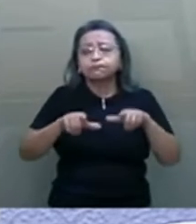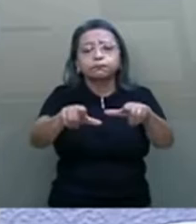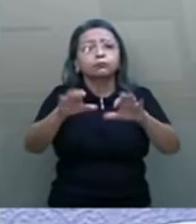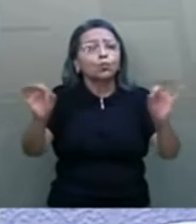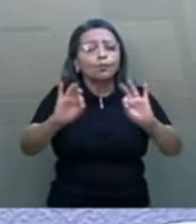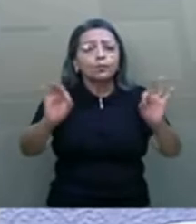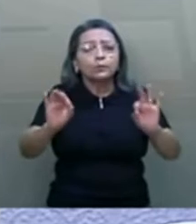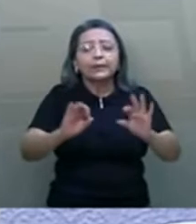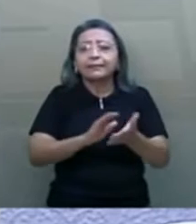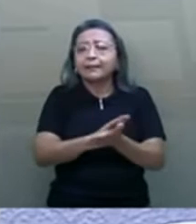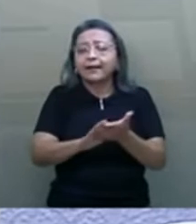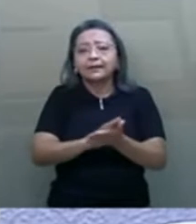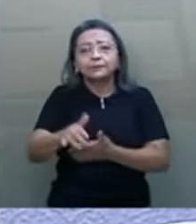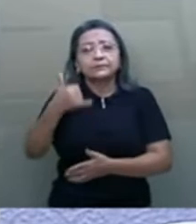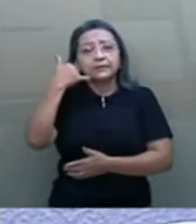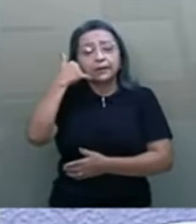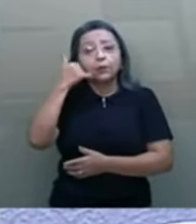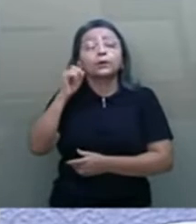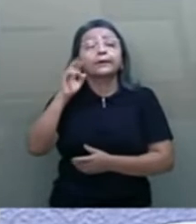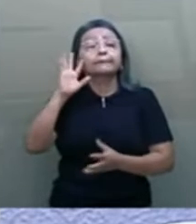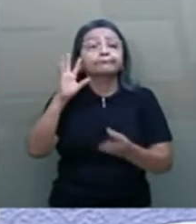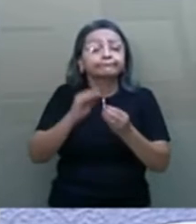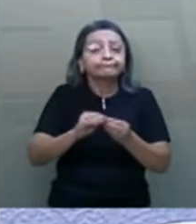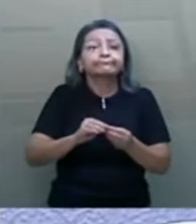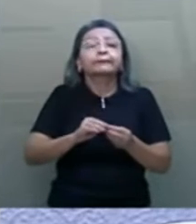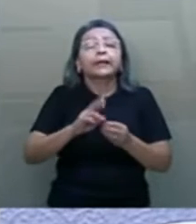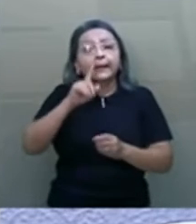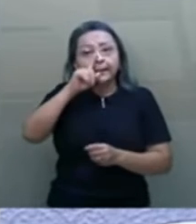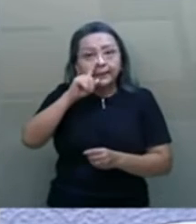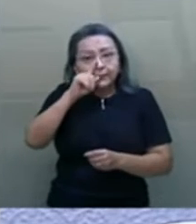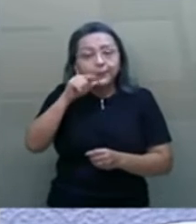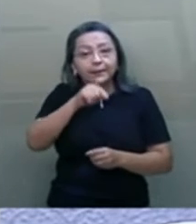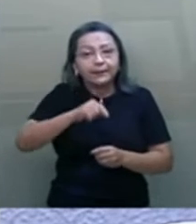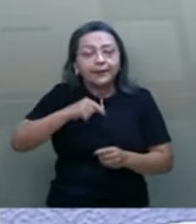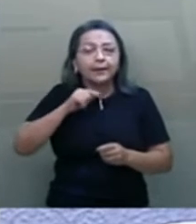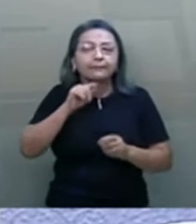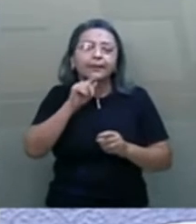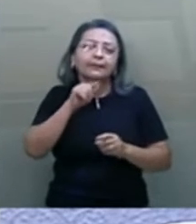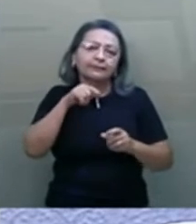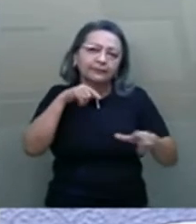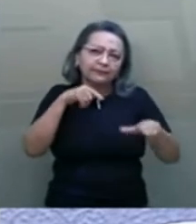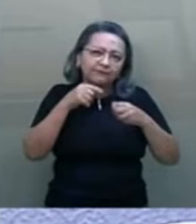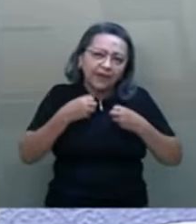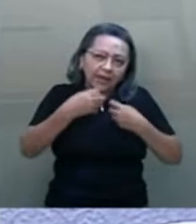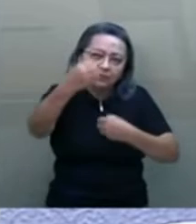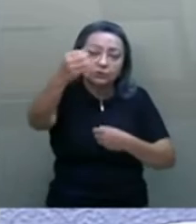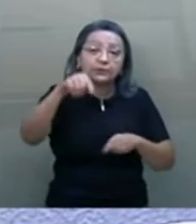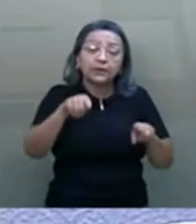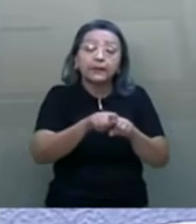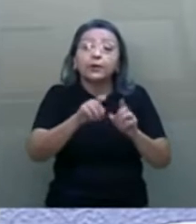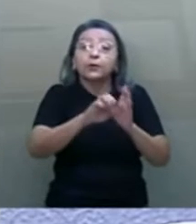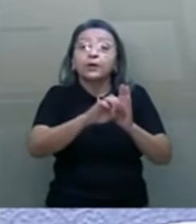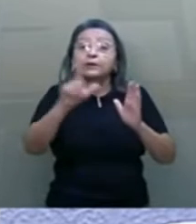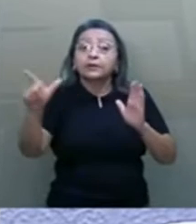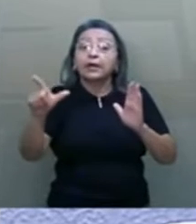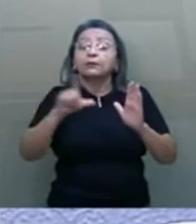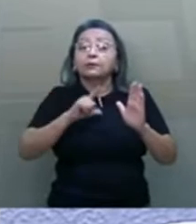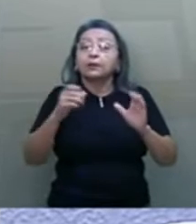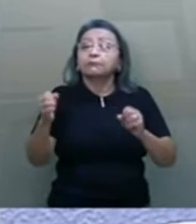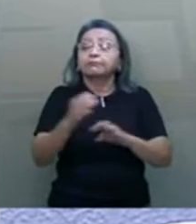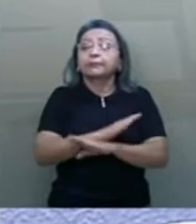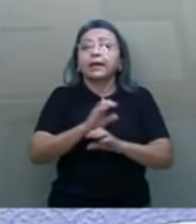cobertura celular, o que representa um risco para os que ali trafegam. Além disso, o edital também contempla a